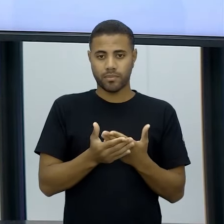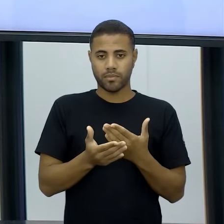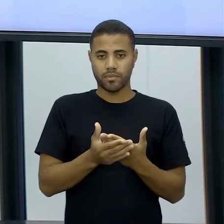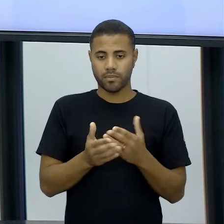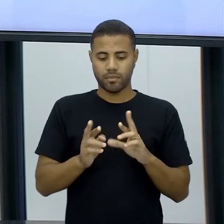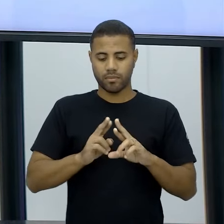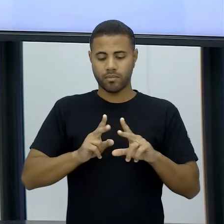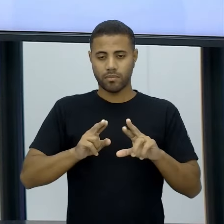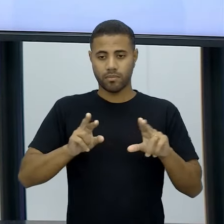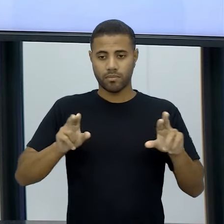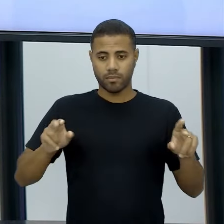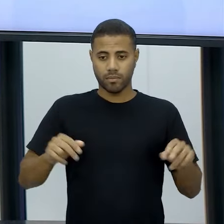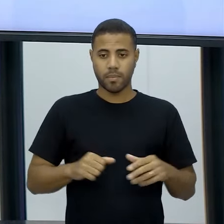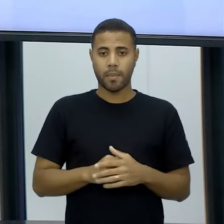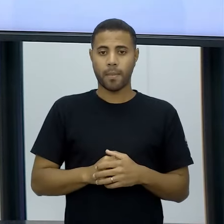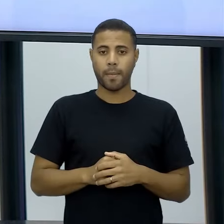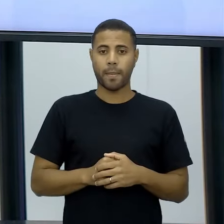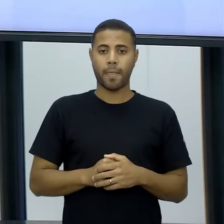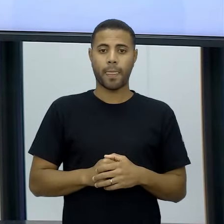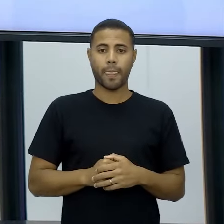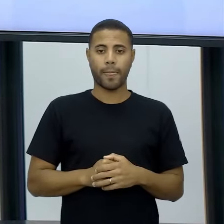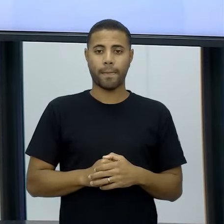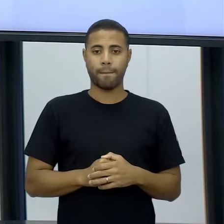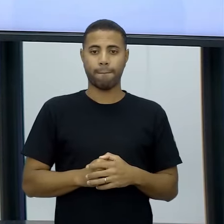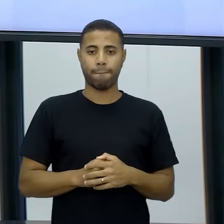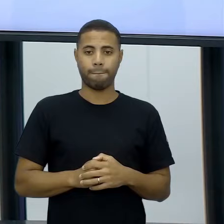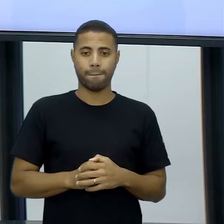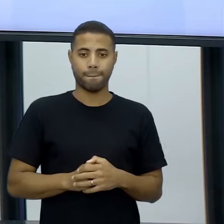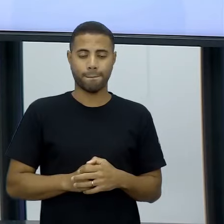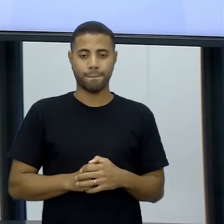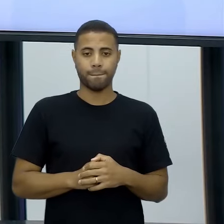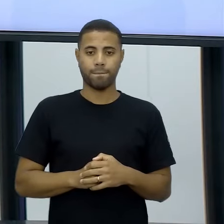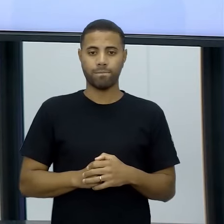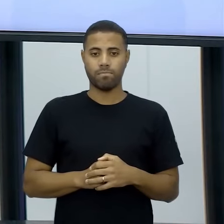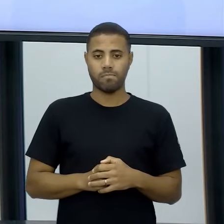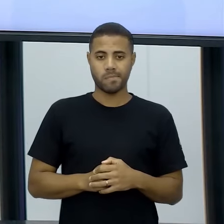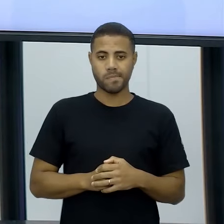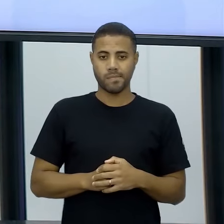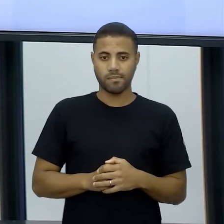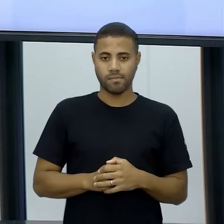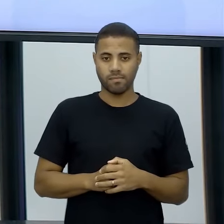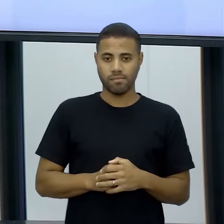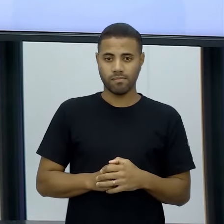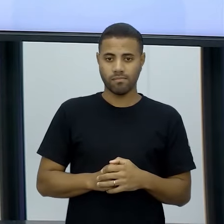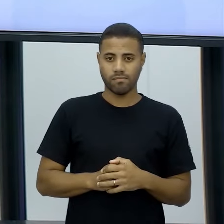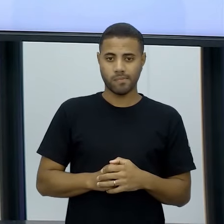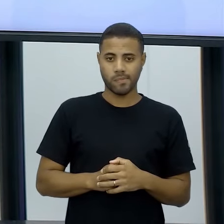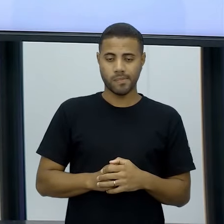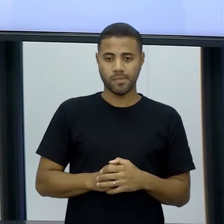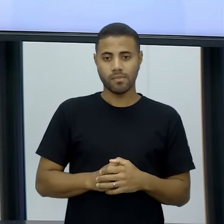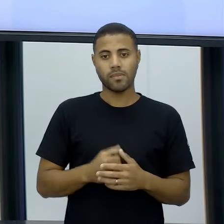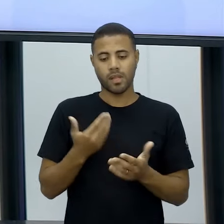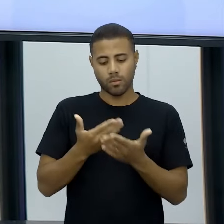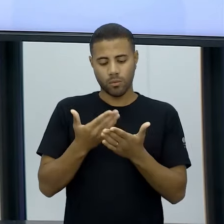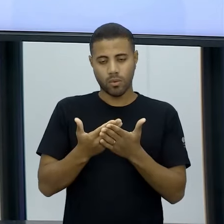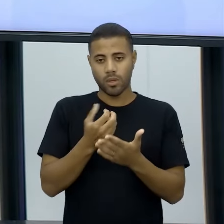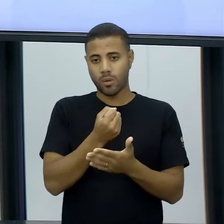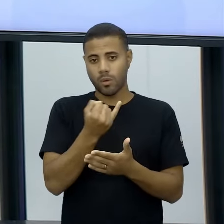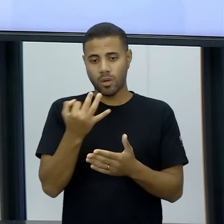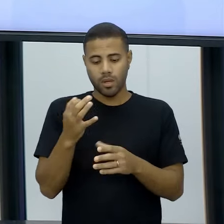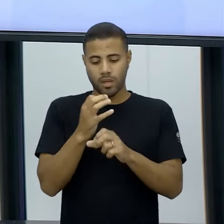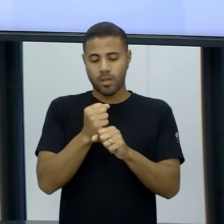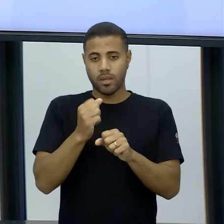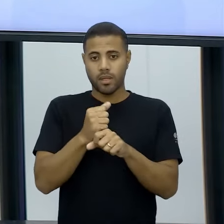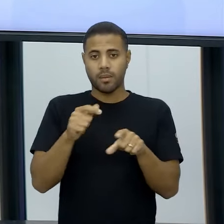dispersão, tá? Então, você vai encontrar aí a variância, por exemplo, dela estudar o quanto que dados variam e, dentre elas aí, o